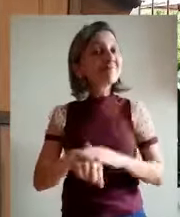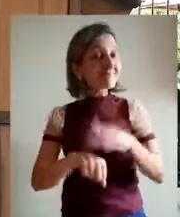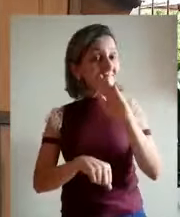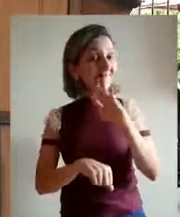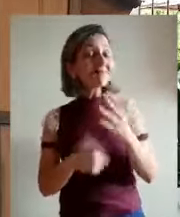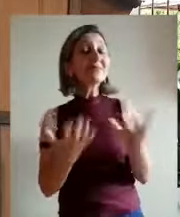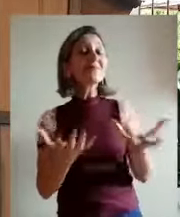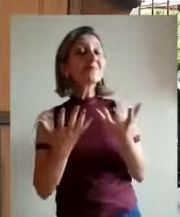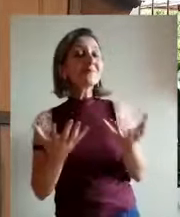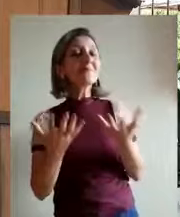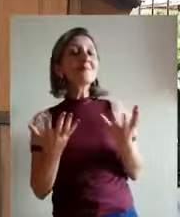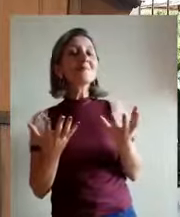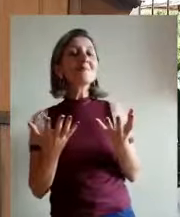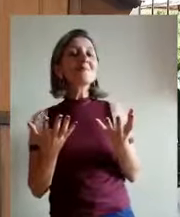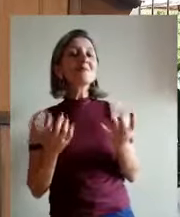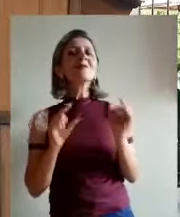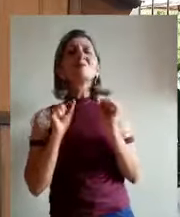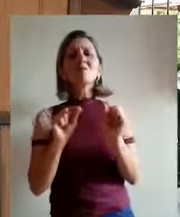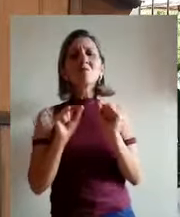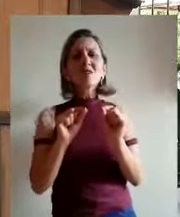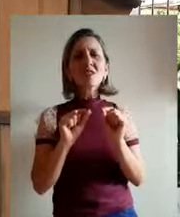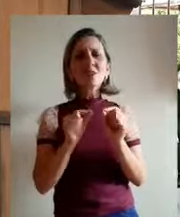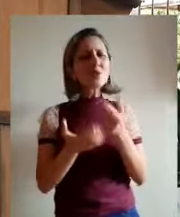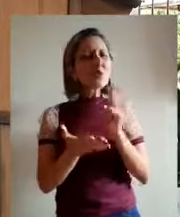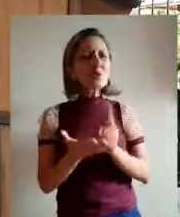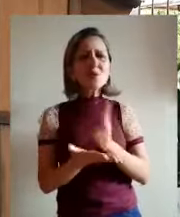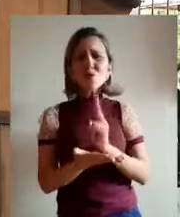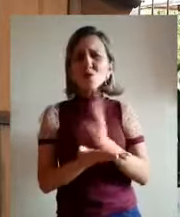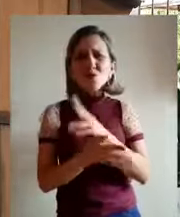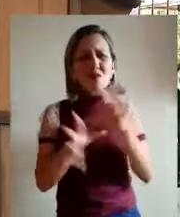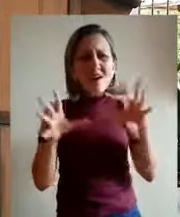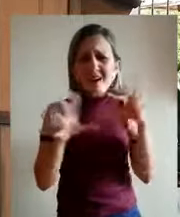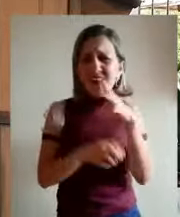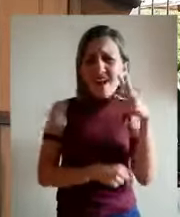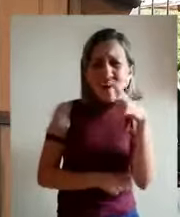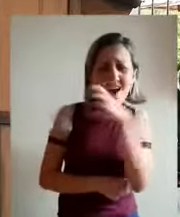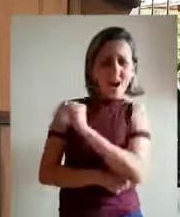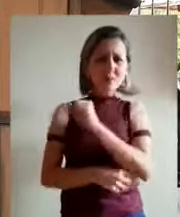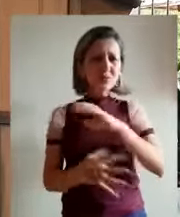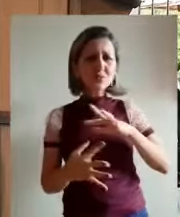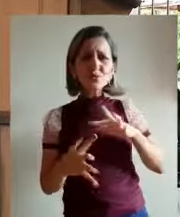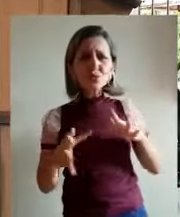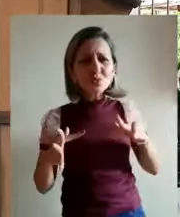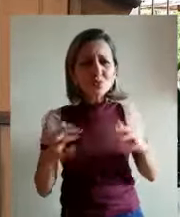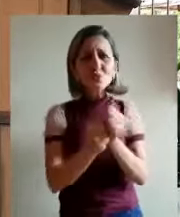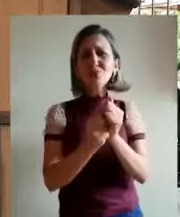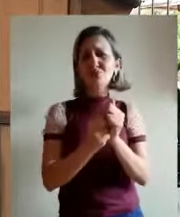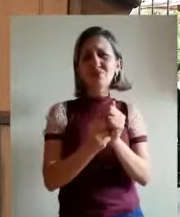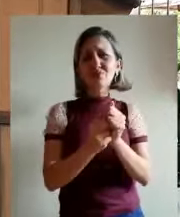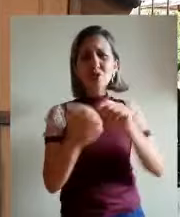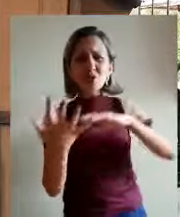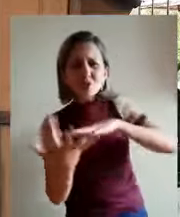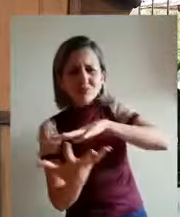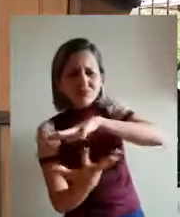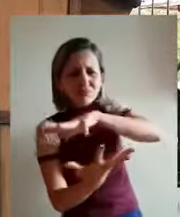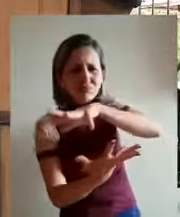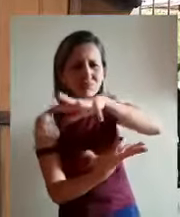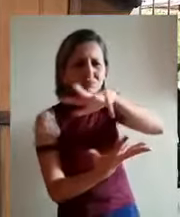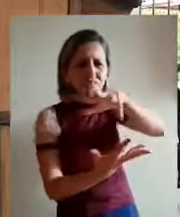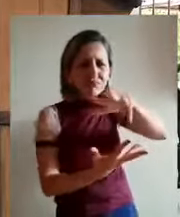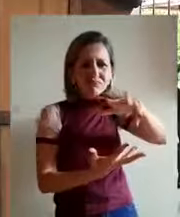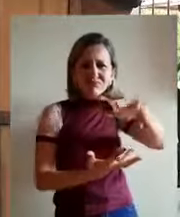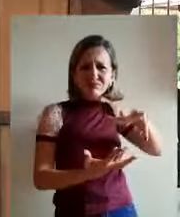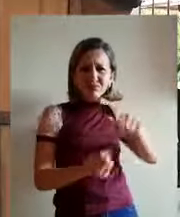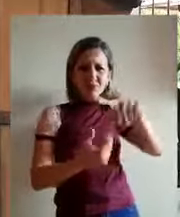eu queria que logo, logo, tudo isso que está acontecendo no mundo todo, essa doença desapareça!